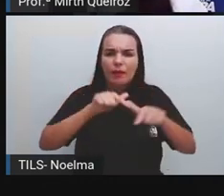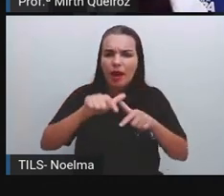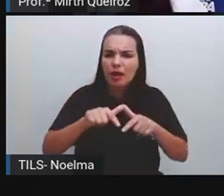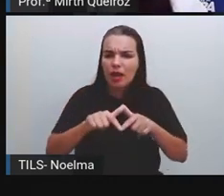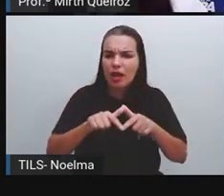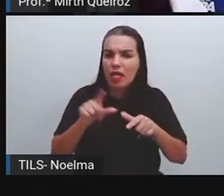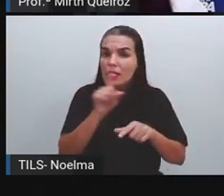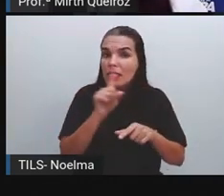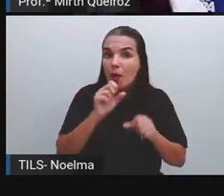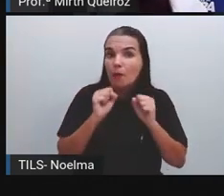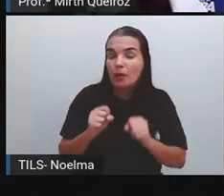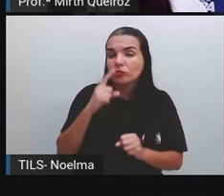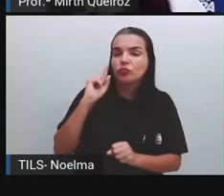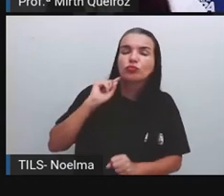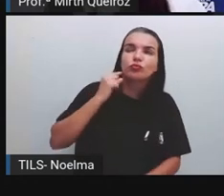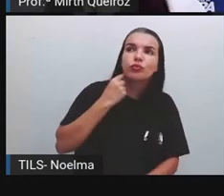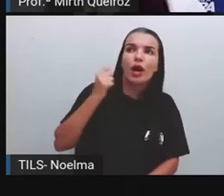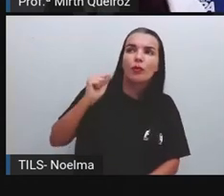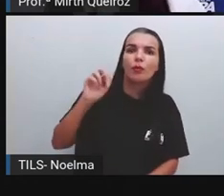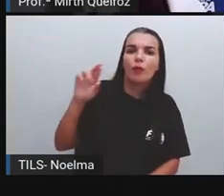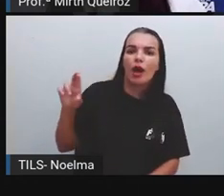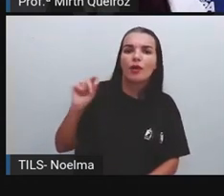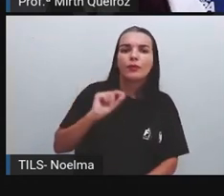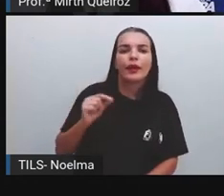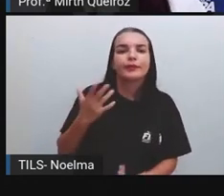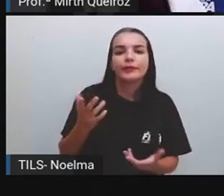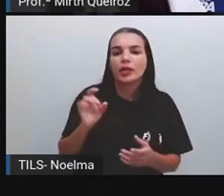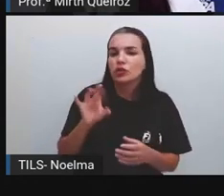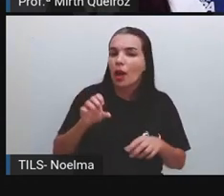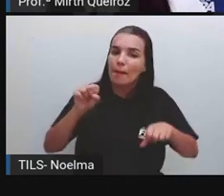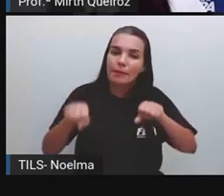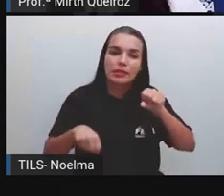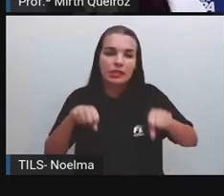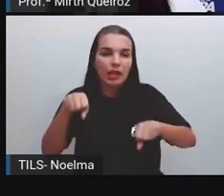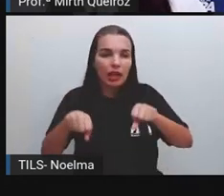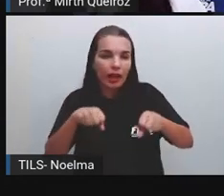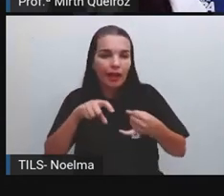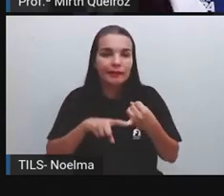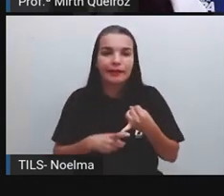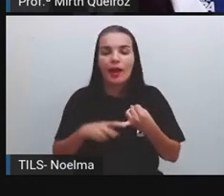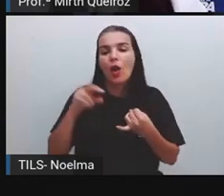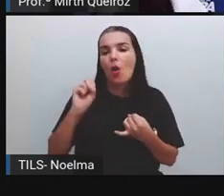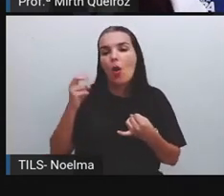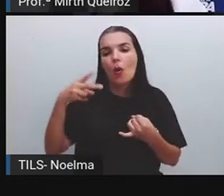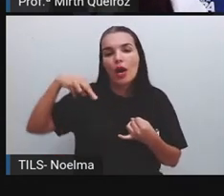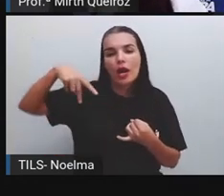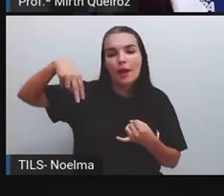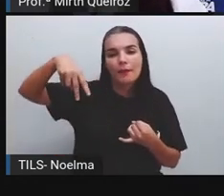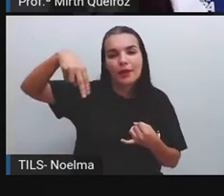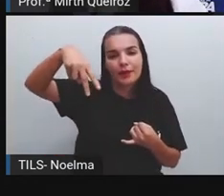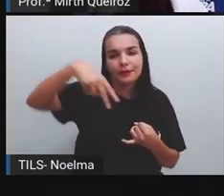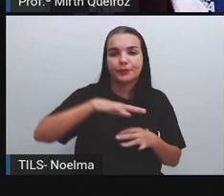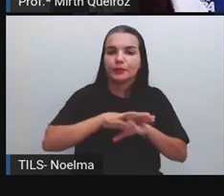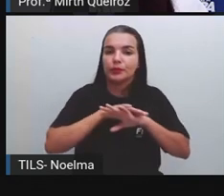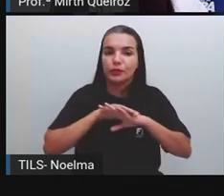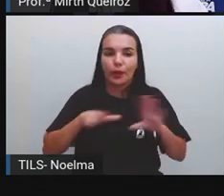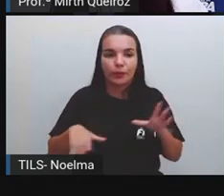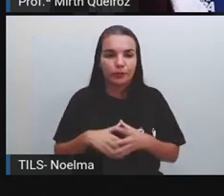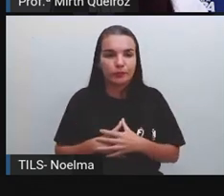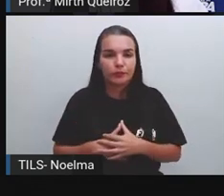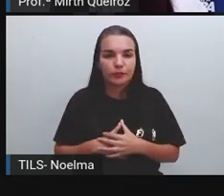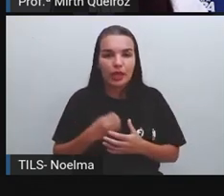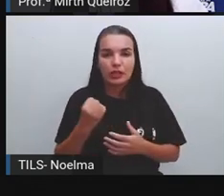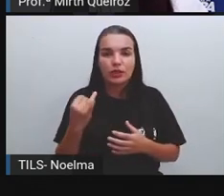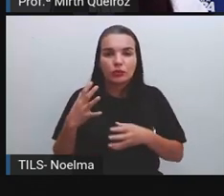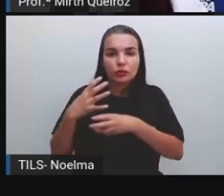de forma que não poluem o ar? Quem é que não polui o ar? Quem vai caminhando e quem vai de bicicleta, né? E aí, qual